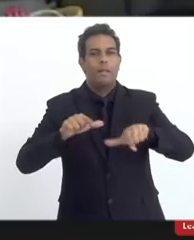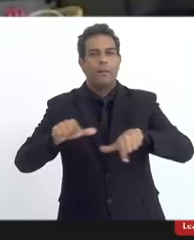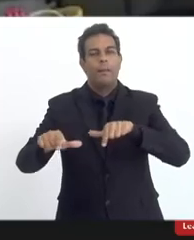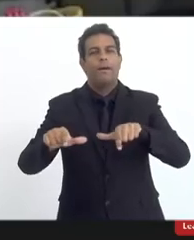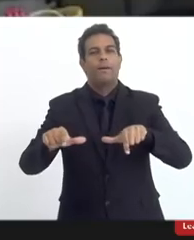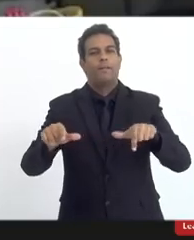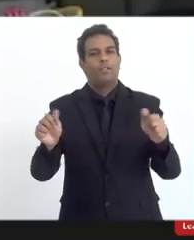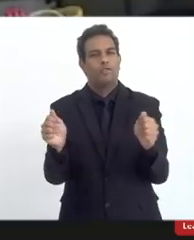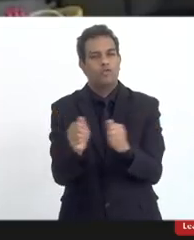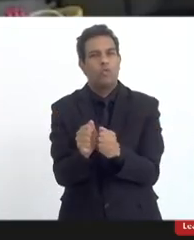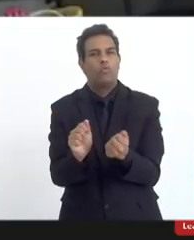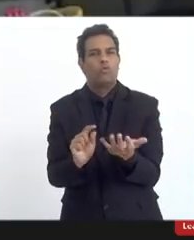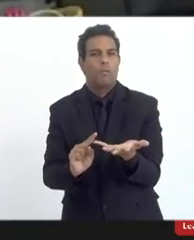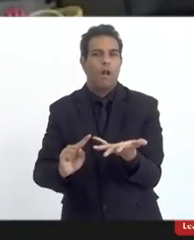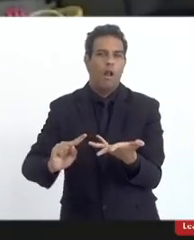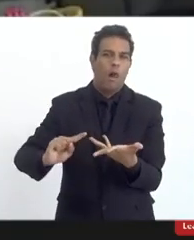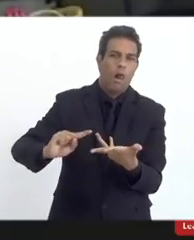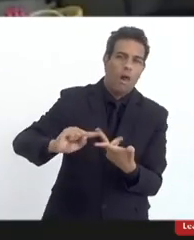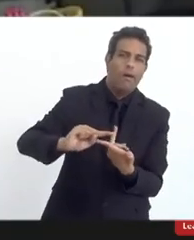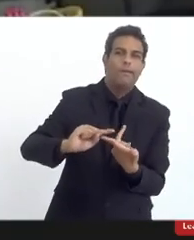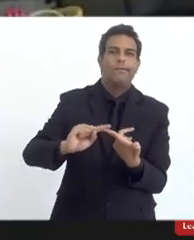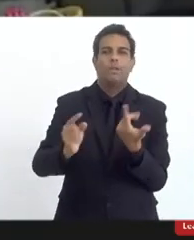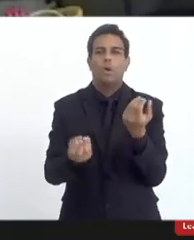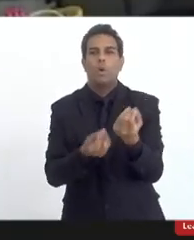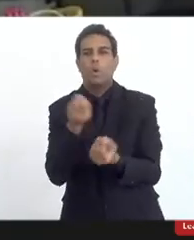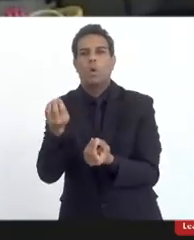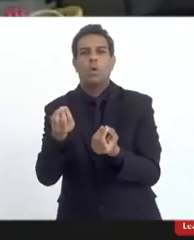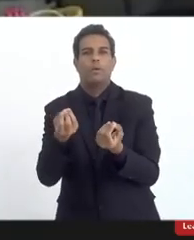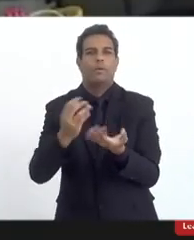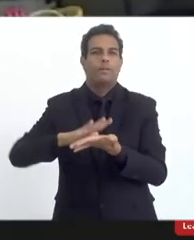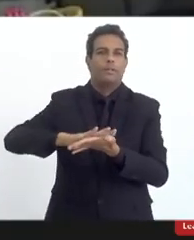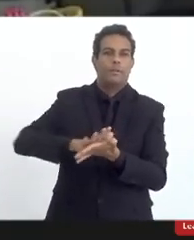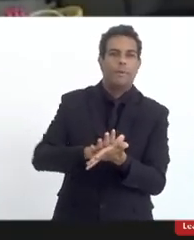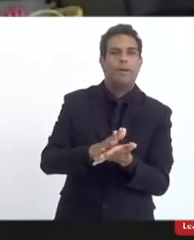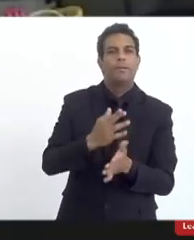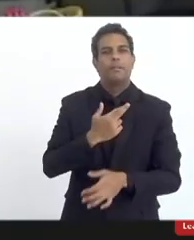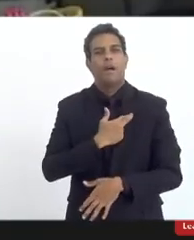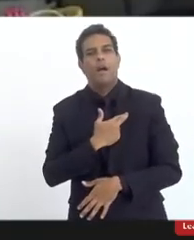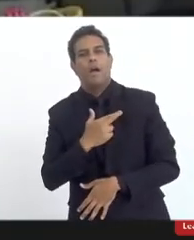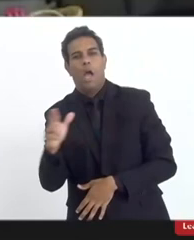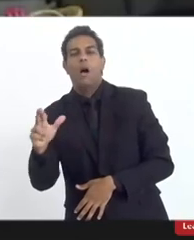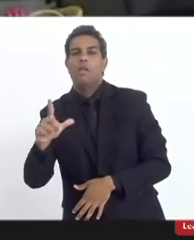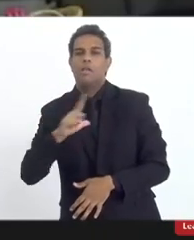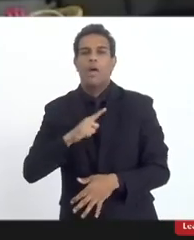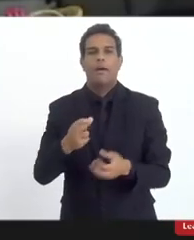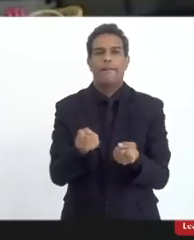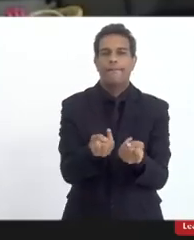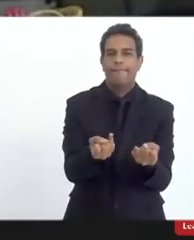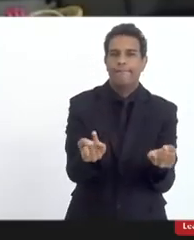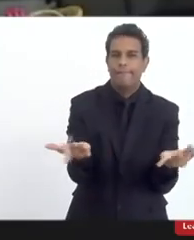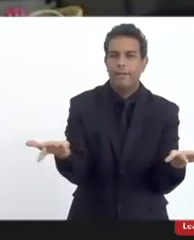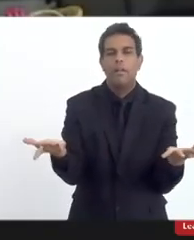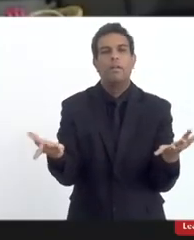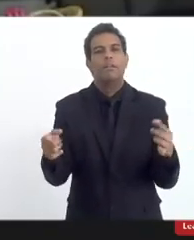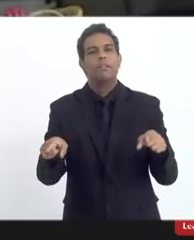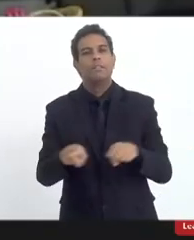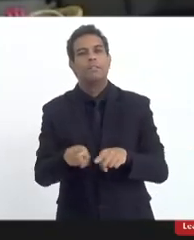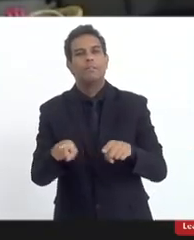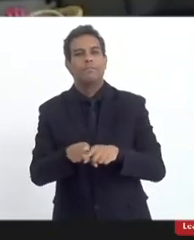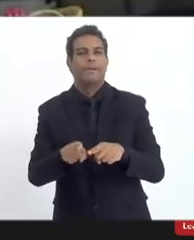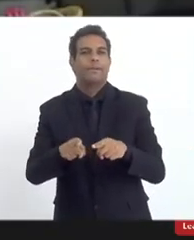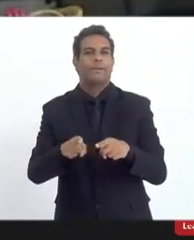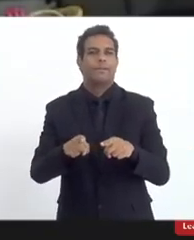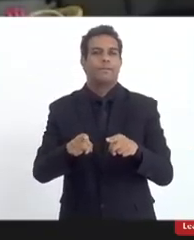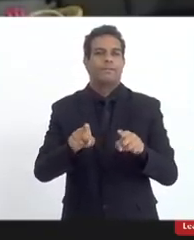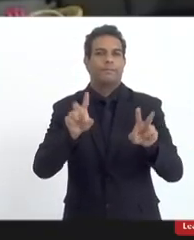com todos os casos tá e o caso de intolerância religiosa ele está dentro também com preconceito racial